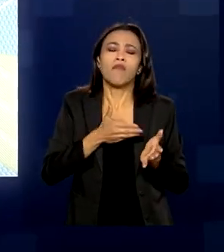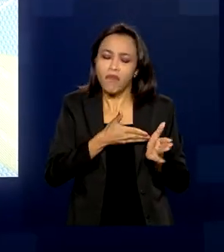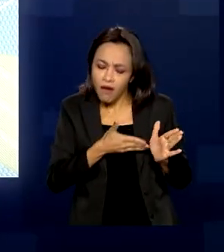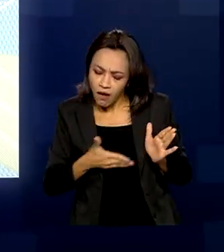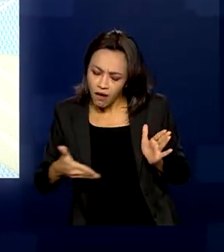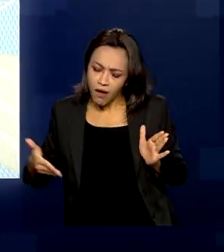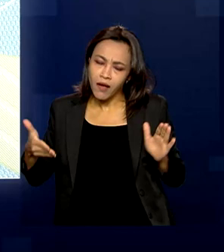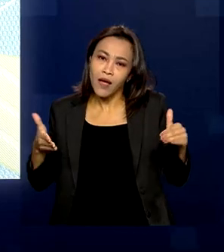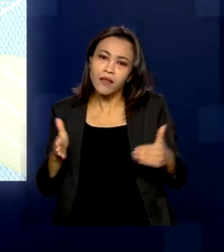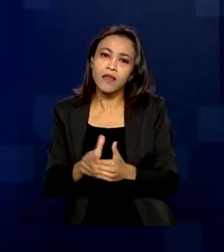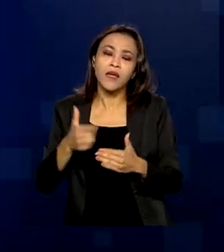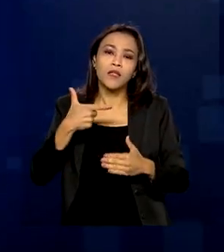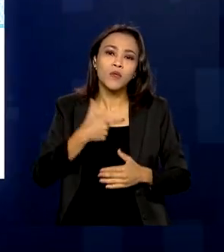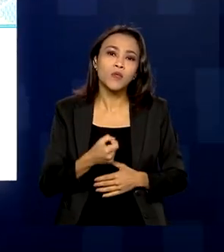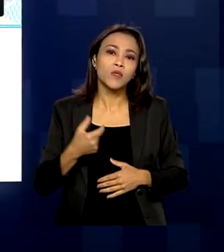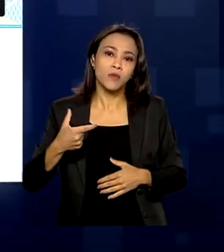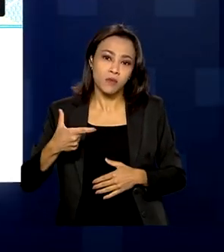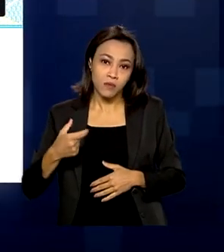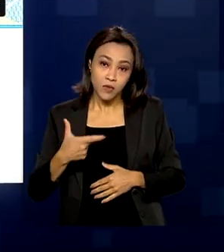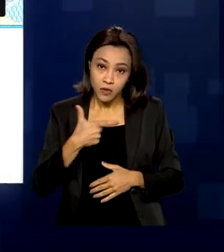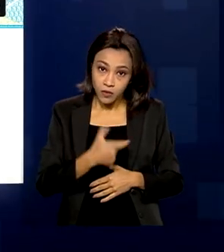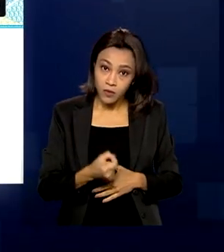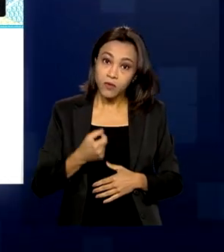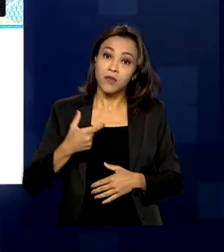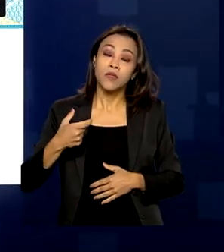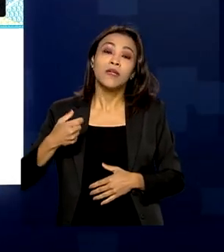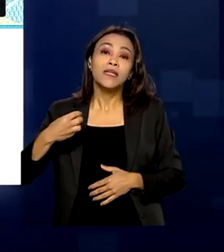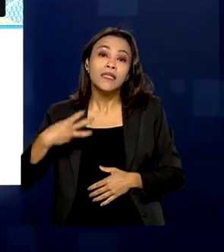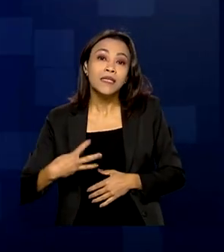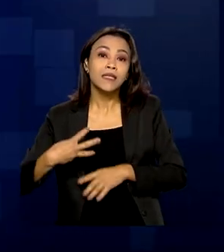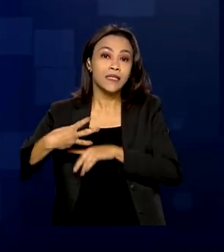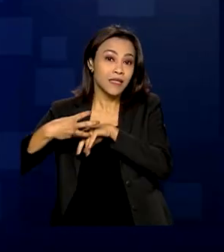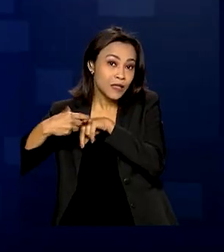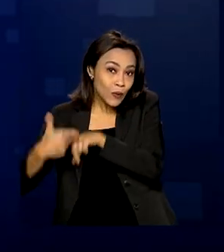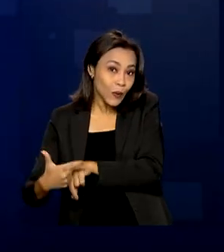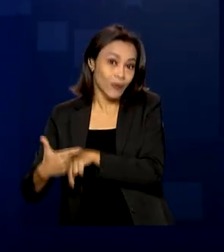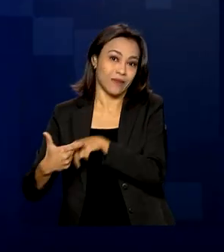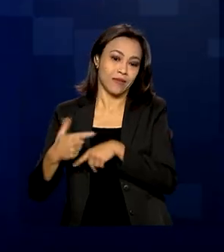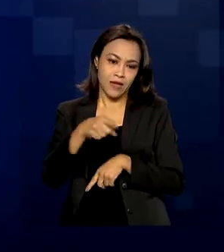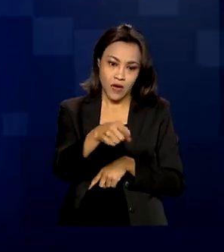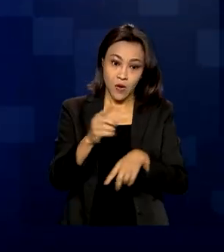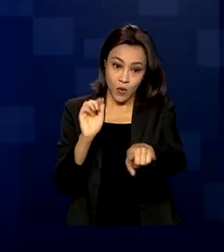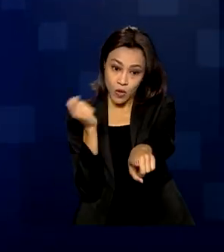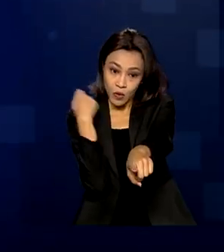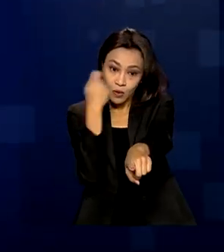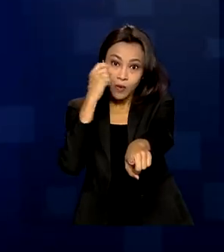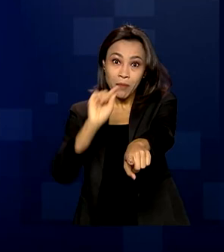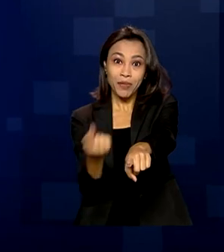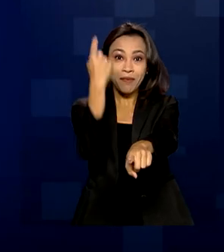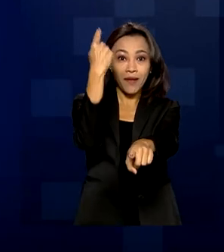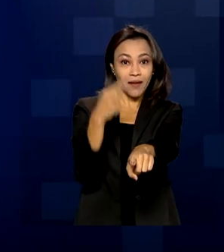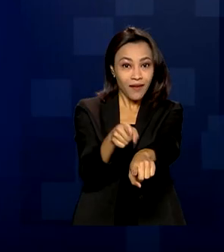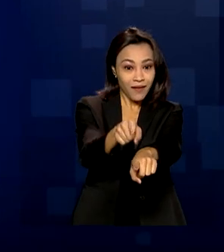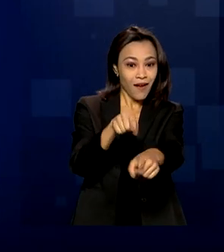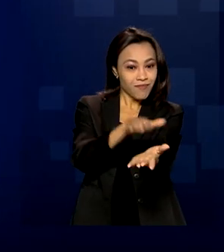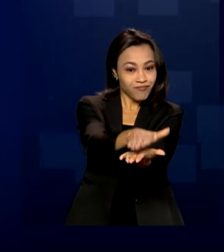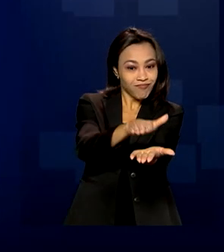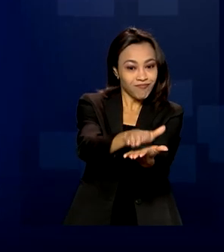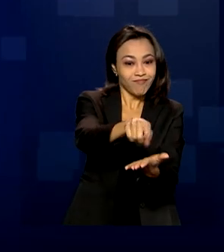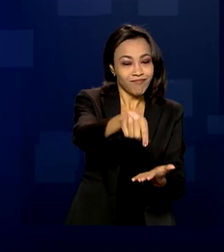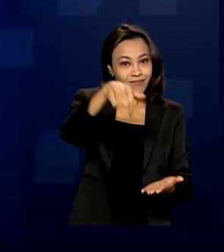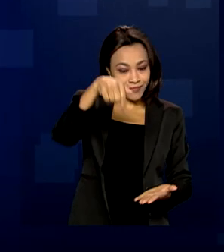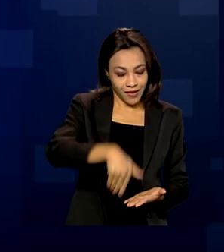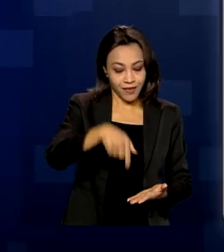2032. Como você disse, o Rio Grande do Sul será o primeiro estado a emitir essa nova carteira a partir desta